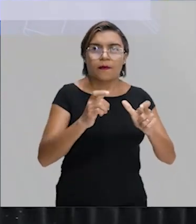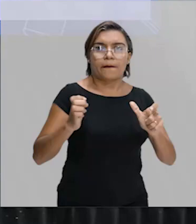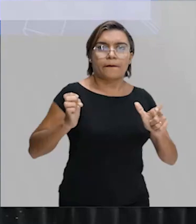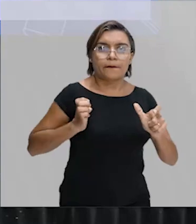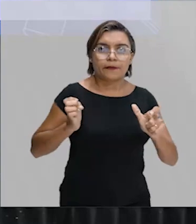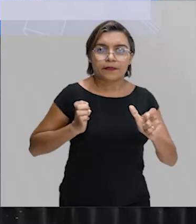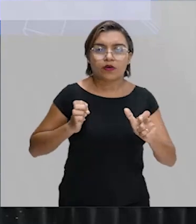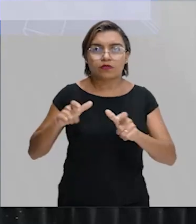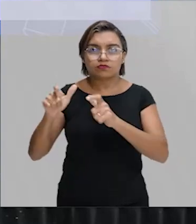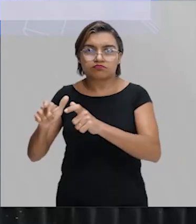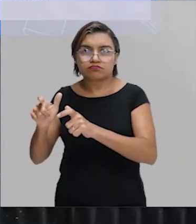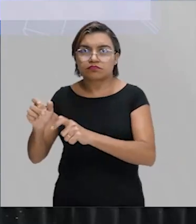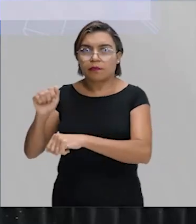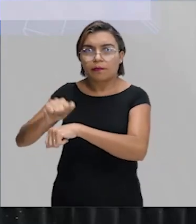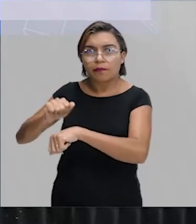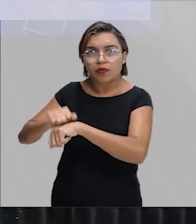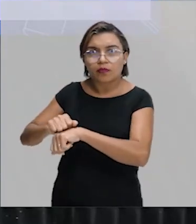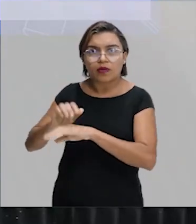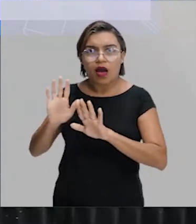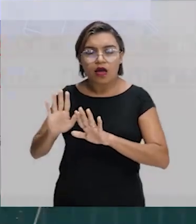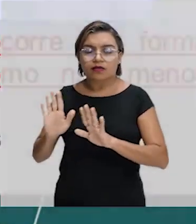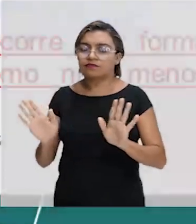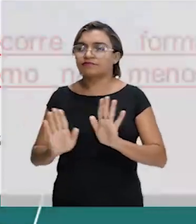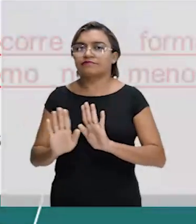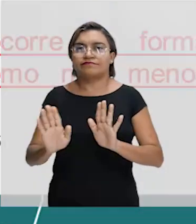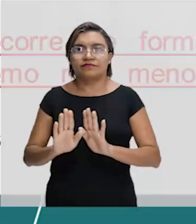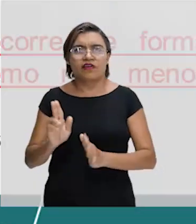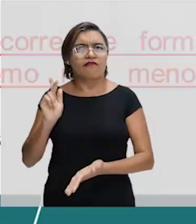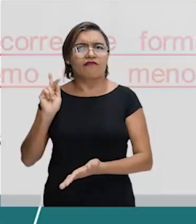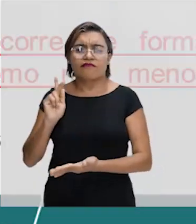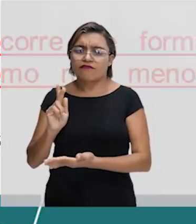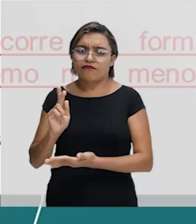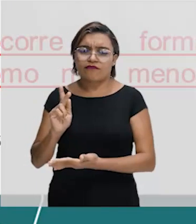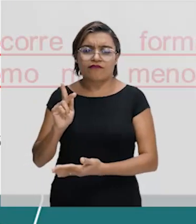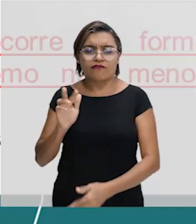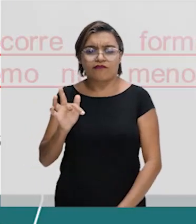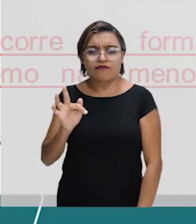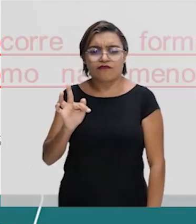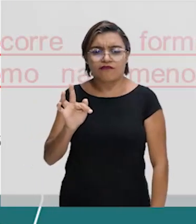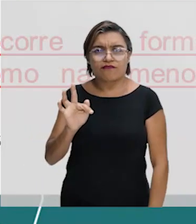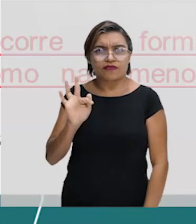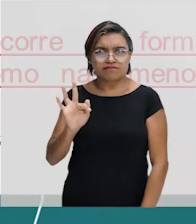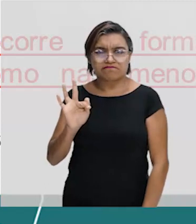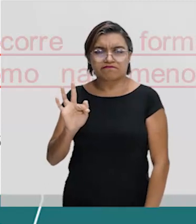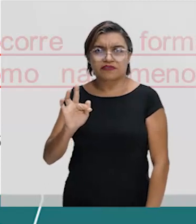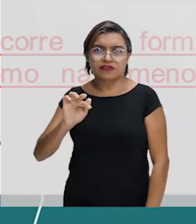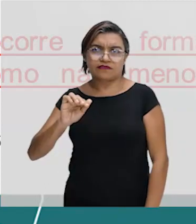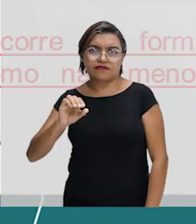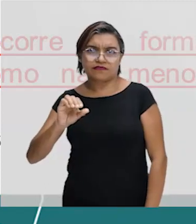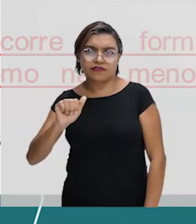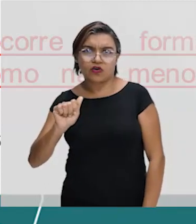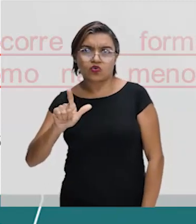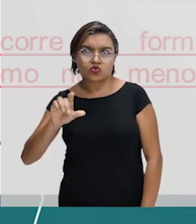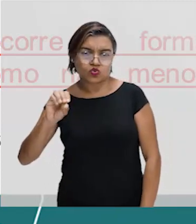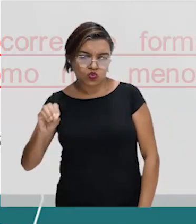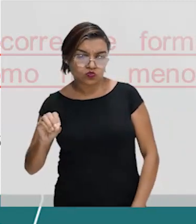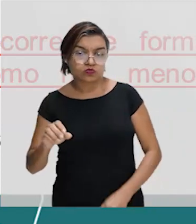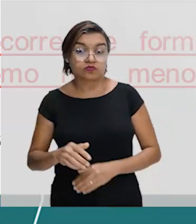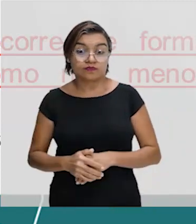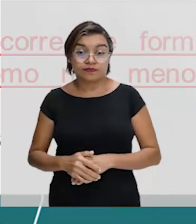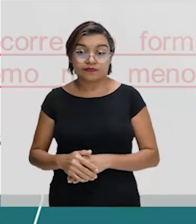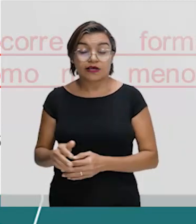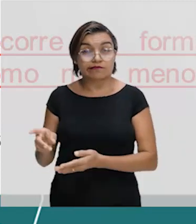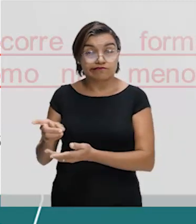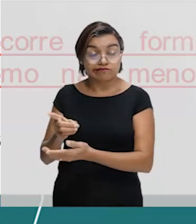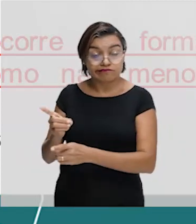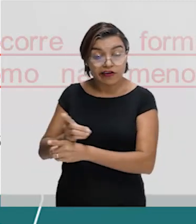pobres. Galera, nós acabamos de falar isso. Isso é muito falso. A globalização, deixamos muito claro, ela vai se